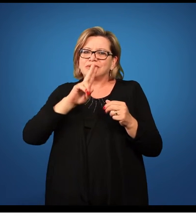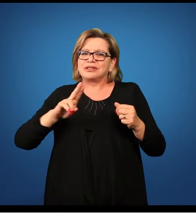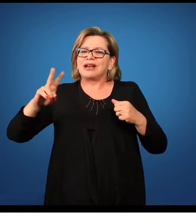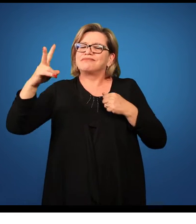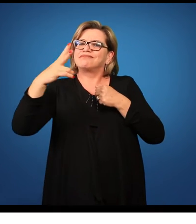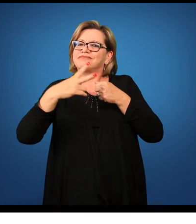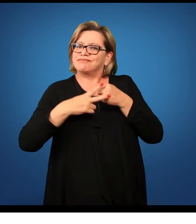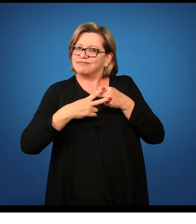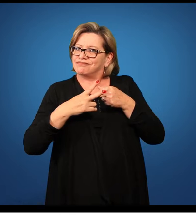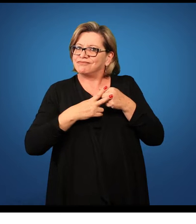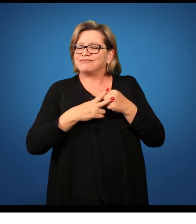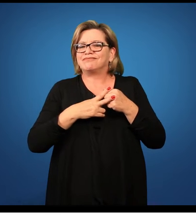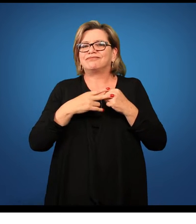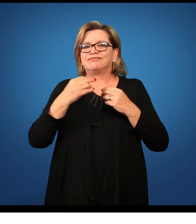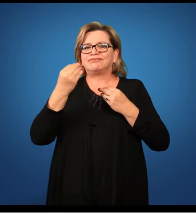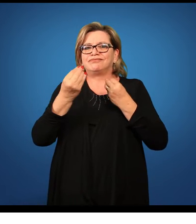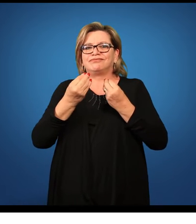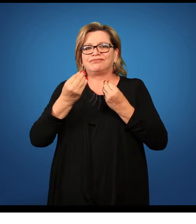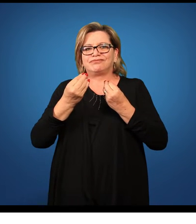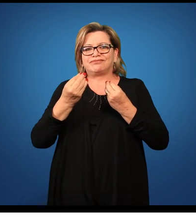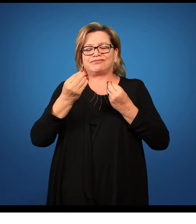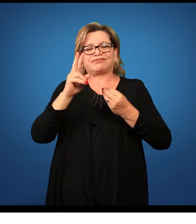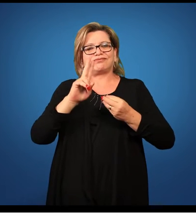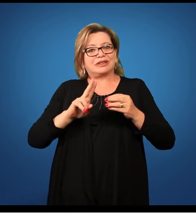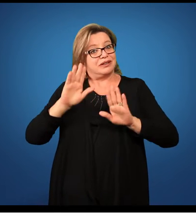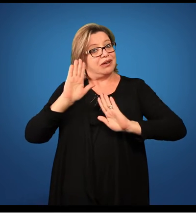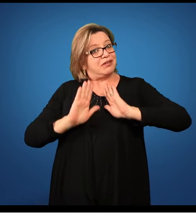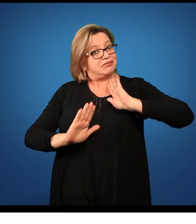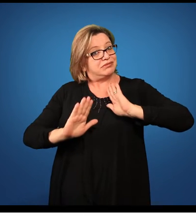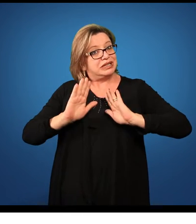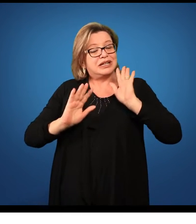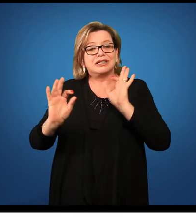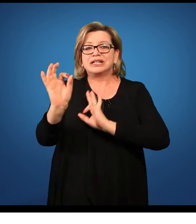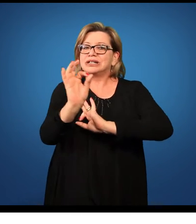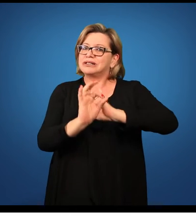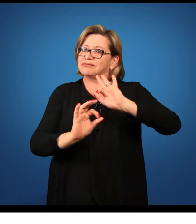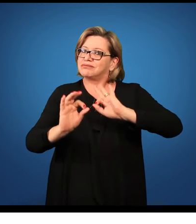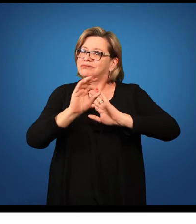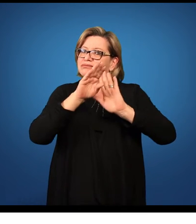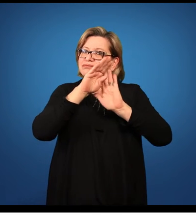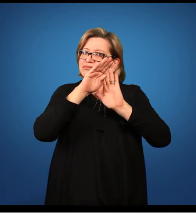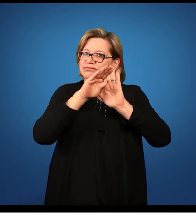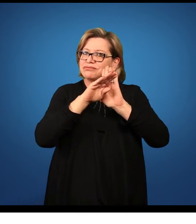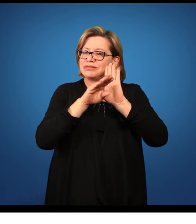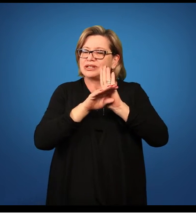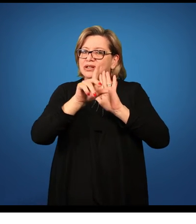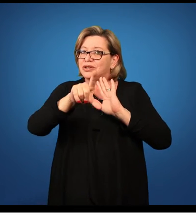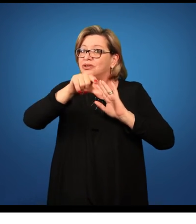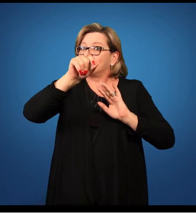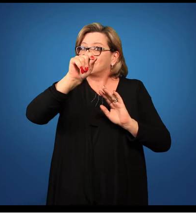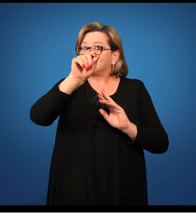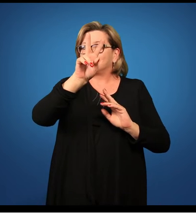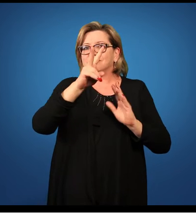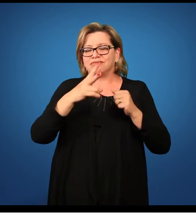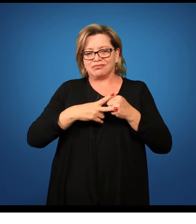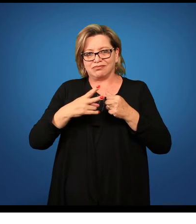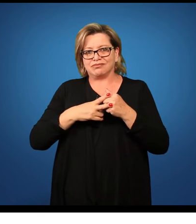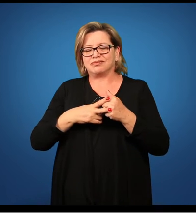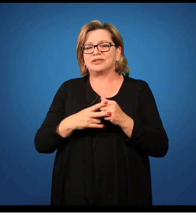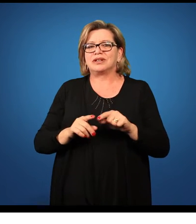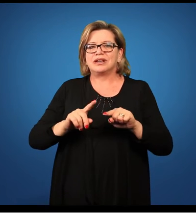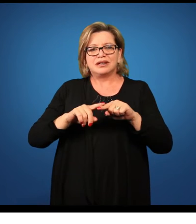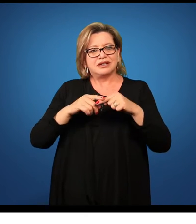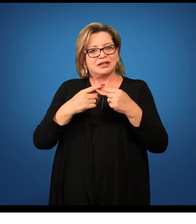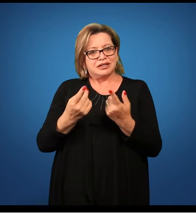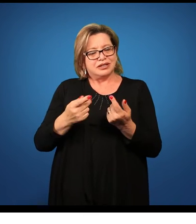que vocês vão utilizar para a elaboração desses objetivos, mas